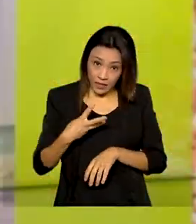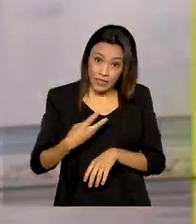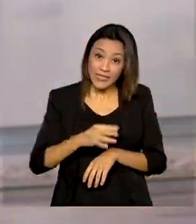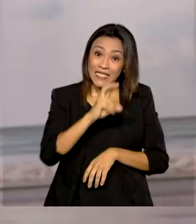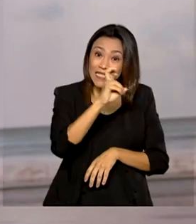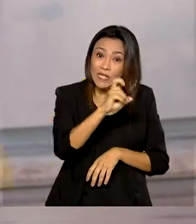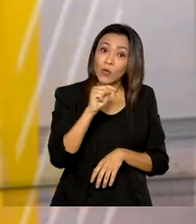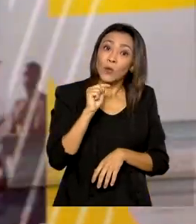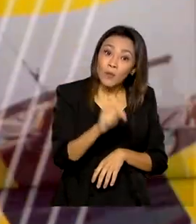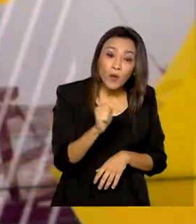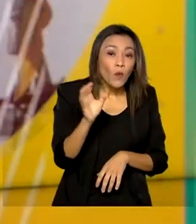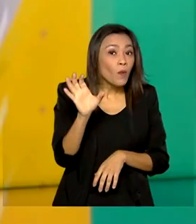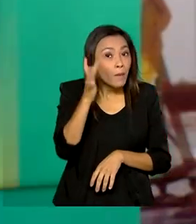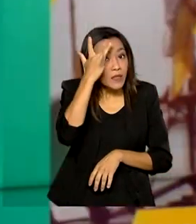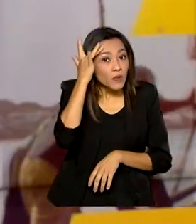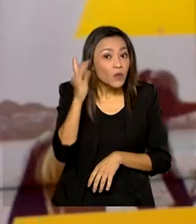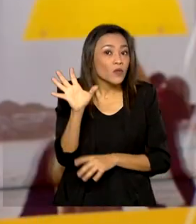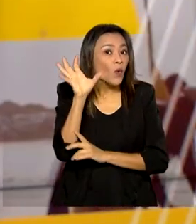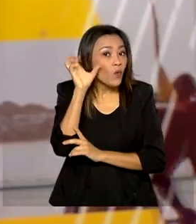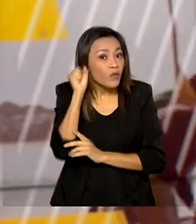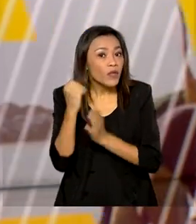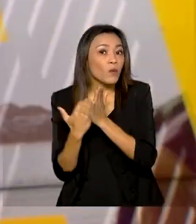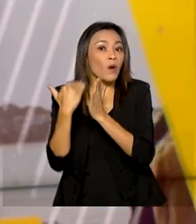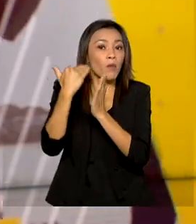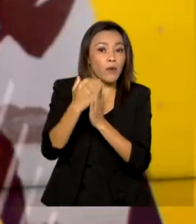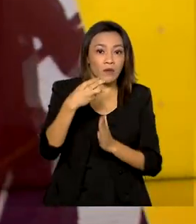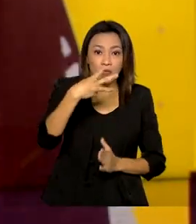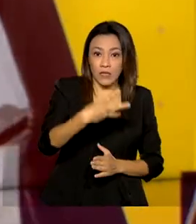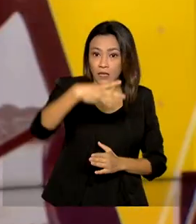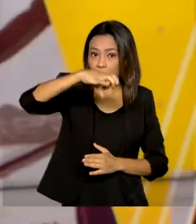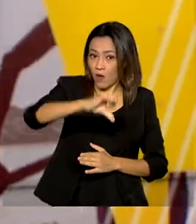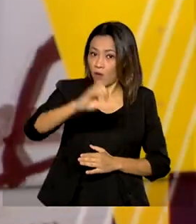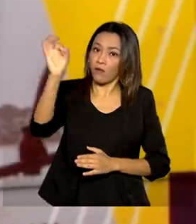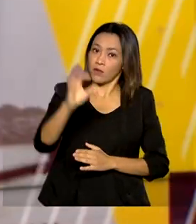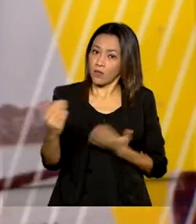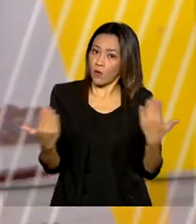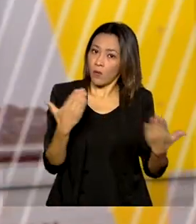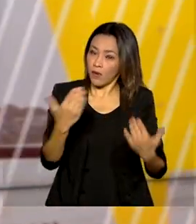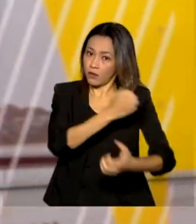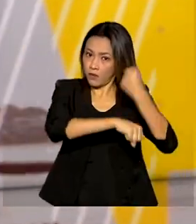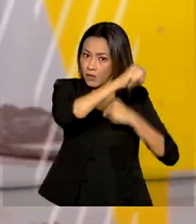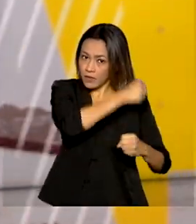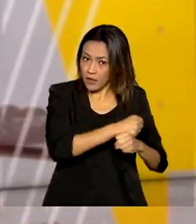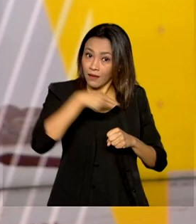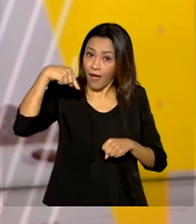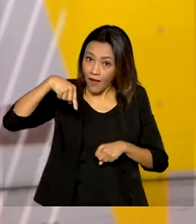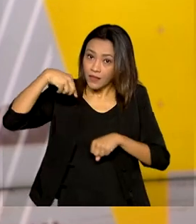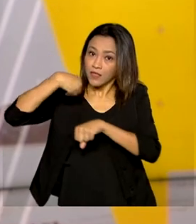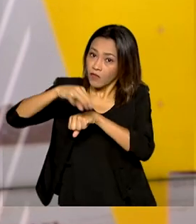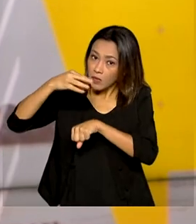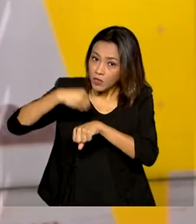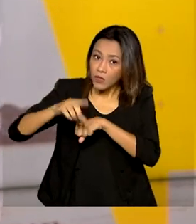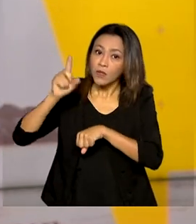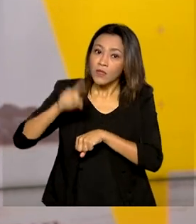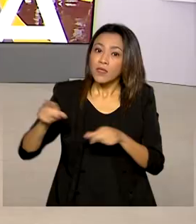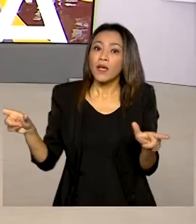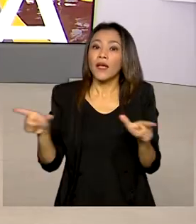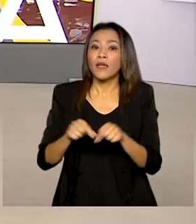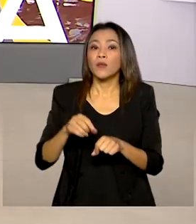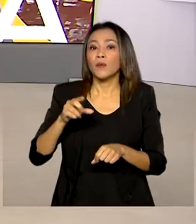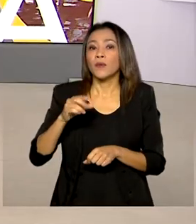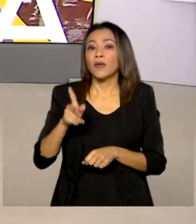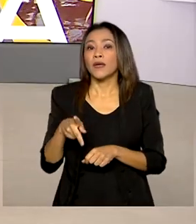por minuto, um aumento de 39% em comparação ao desempenho do ano passado. Os dados são do Cantar e Bop Mídia.